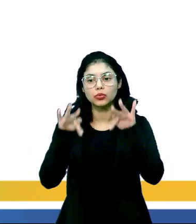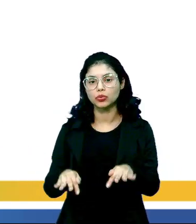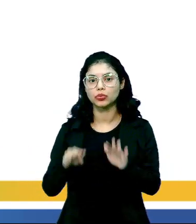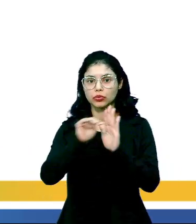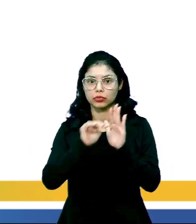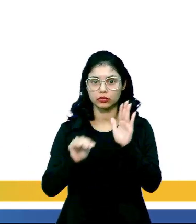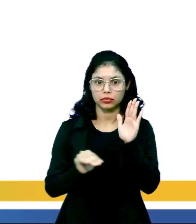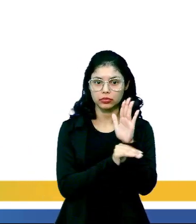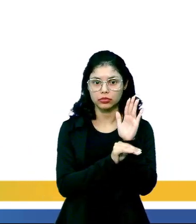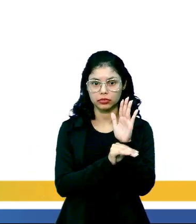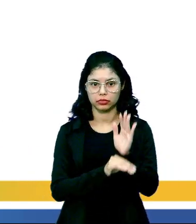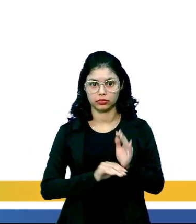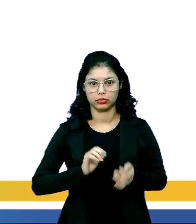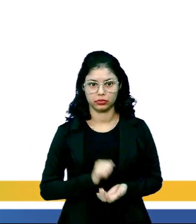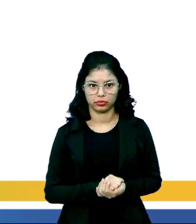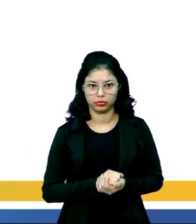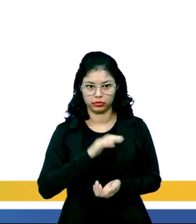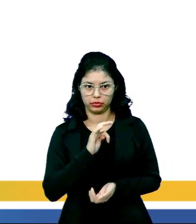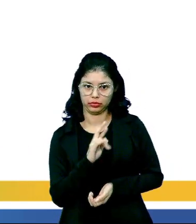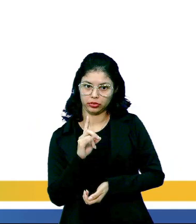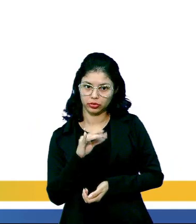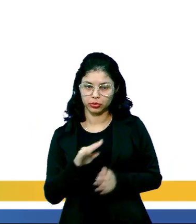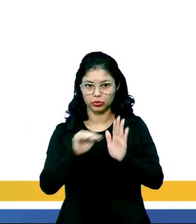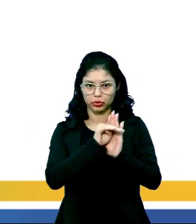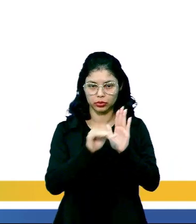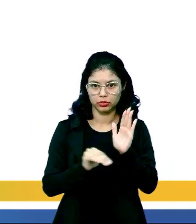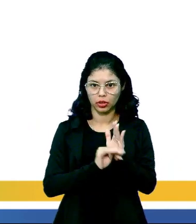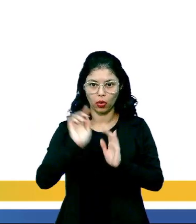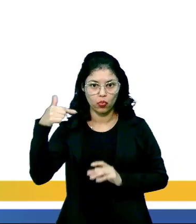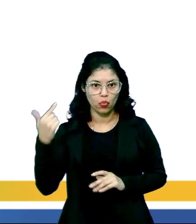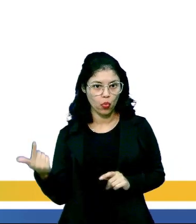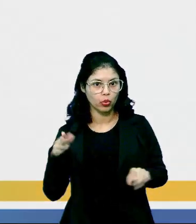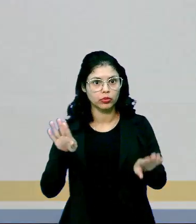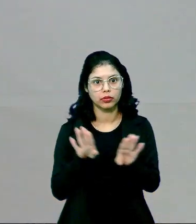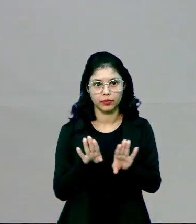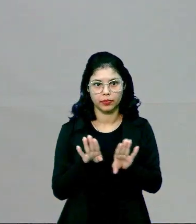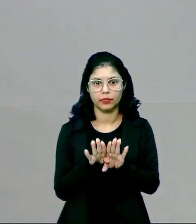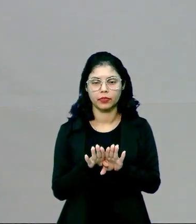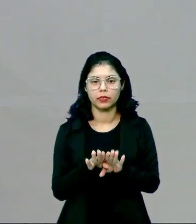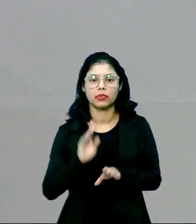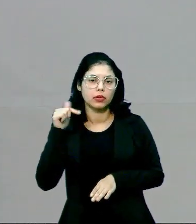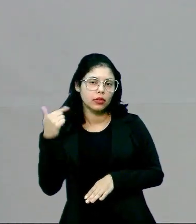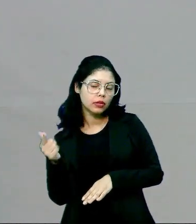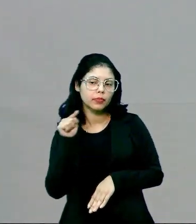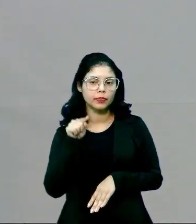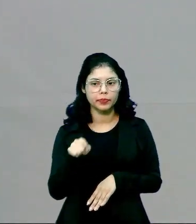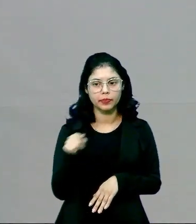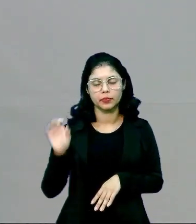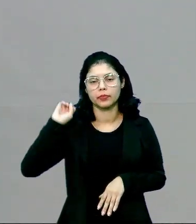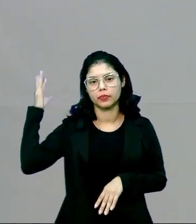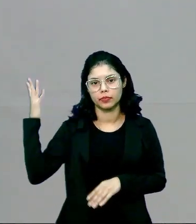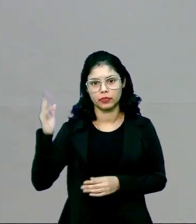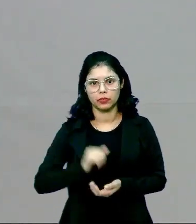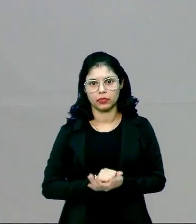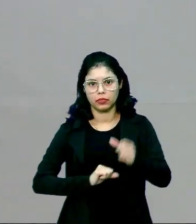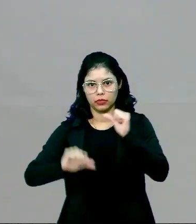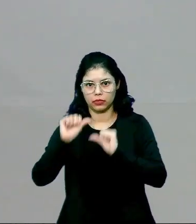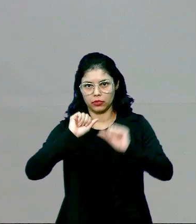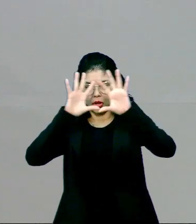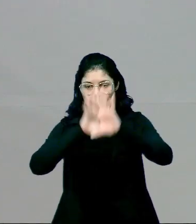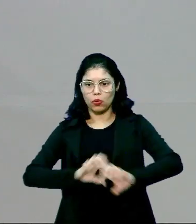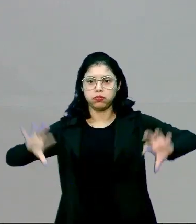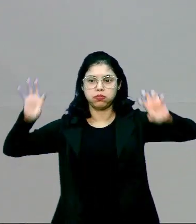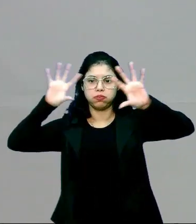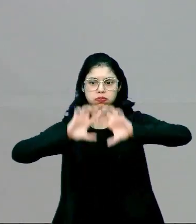lá embaixo, tá vendo os estômatos? Pois é, é um outro tipo de transpiração. É ali que vai ocorrer as trocas